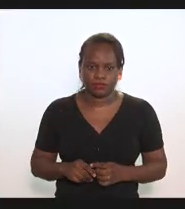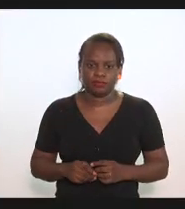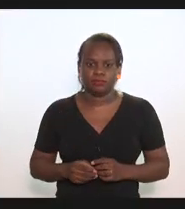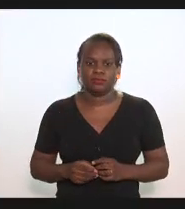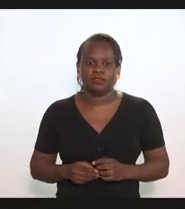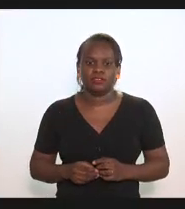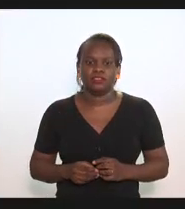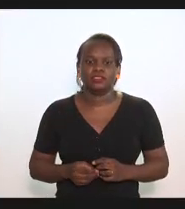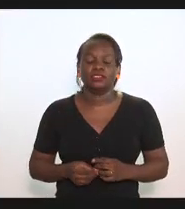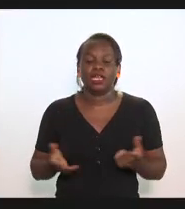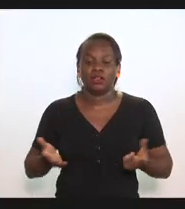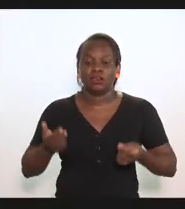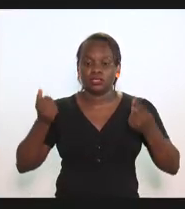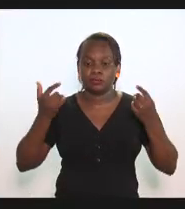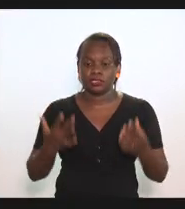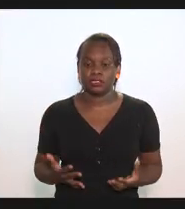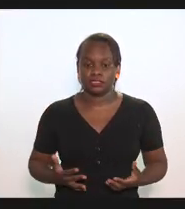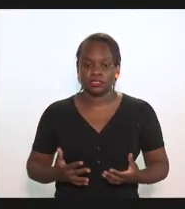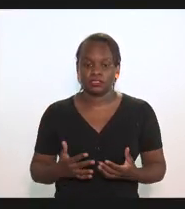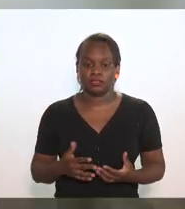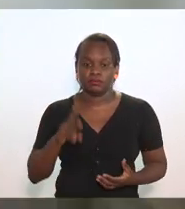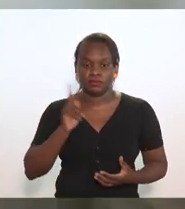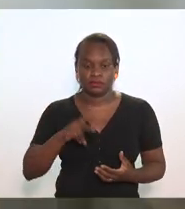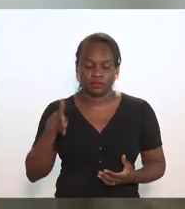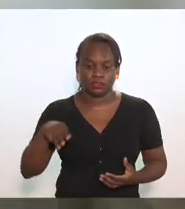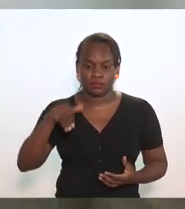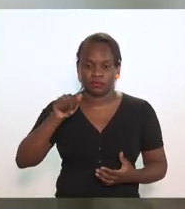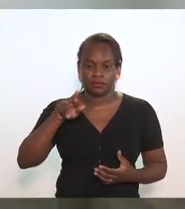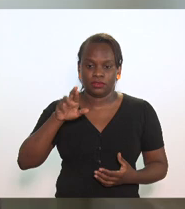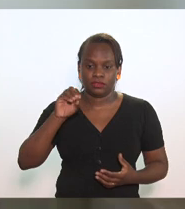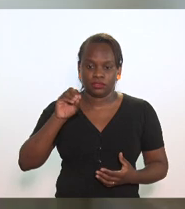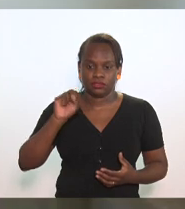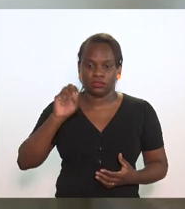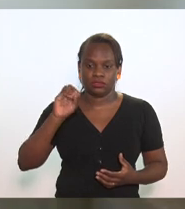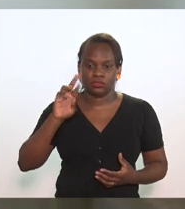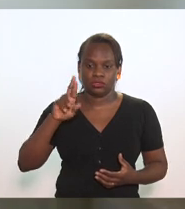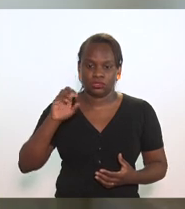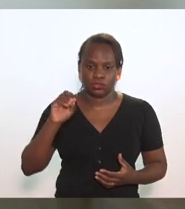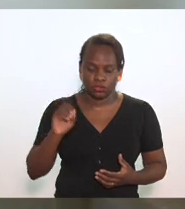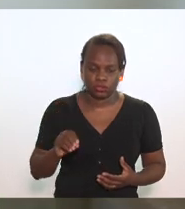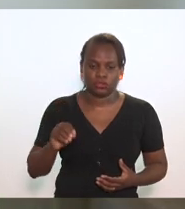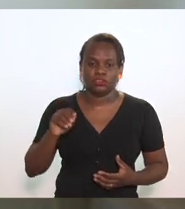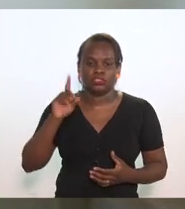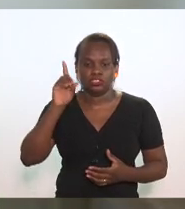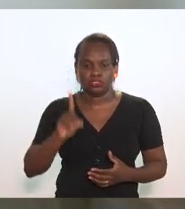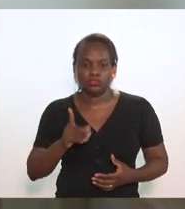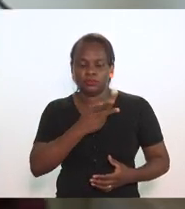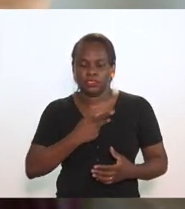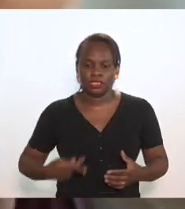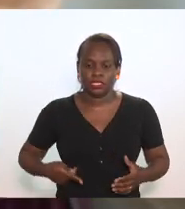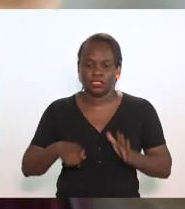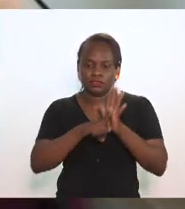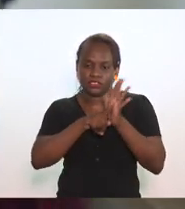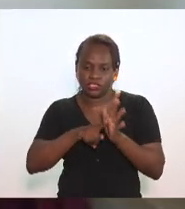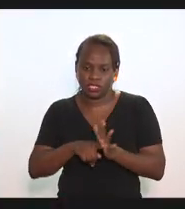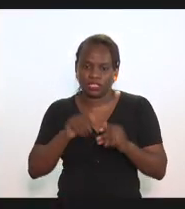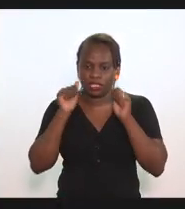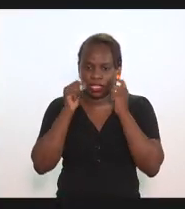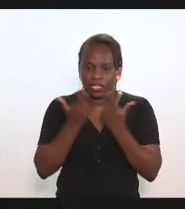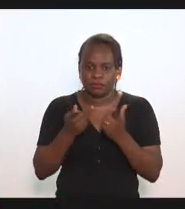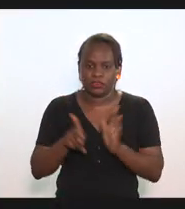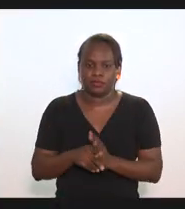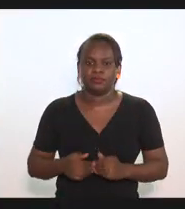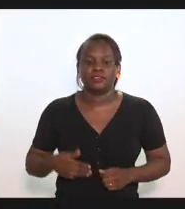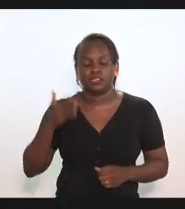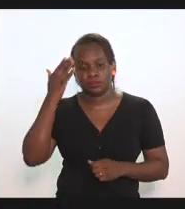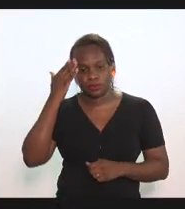agora com a palavra professor Mauro Osório diretor presidente da assessoria fiscal da Leste Mauro Osório por favor obrigado